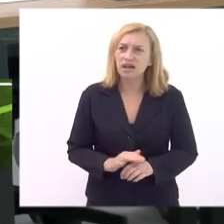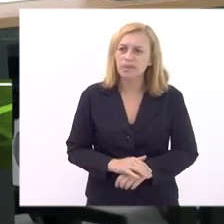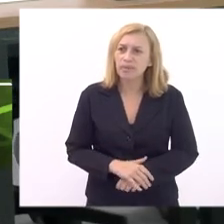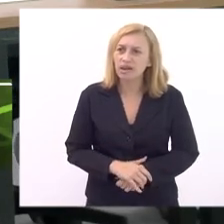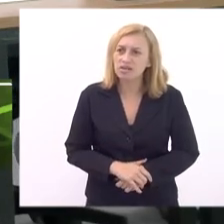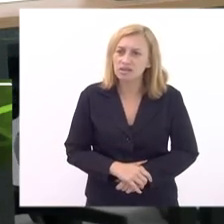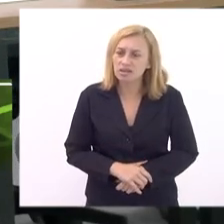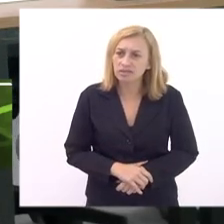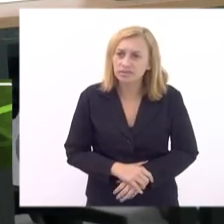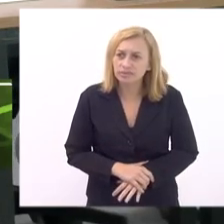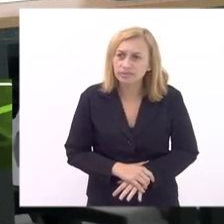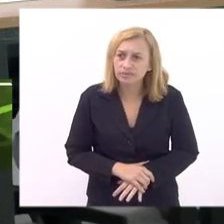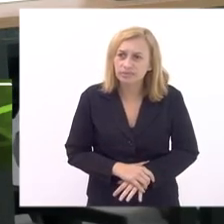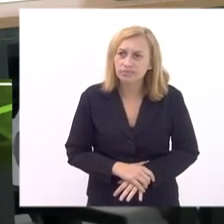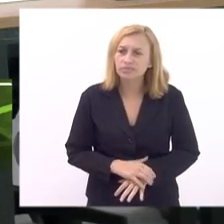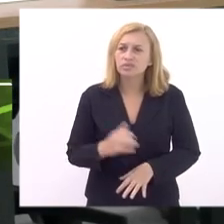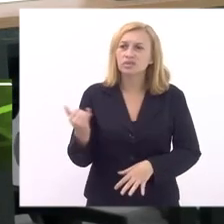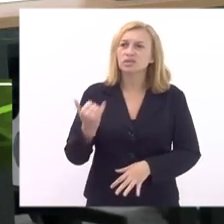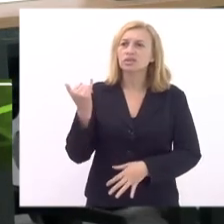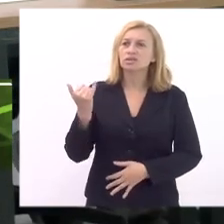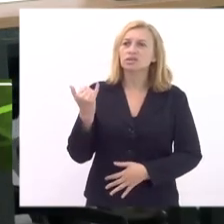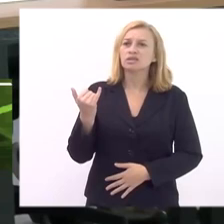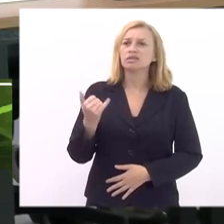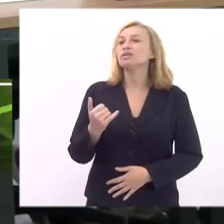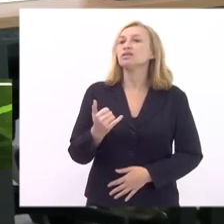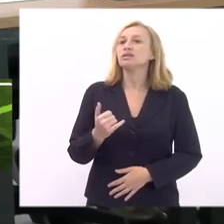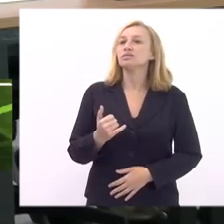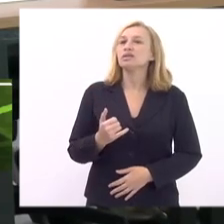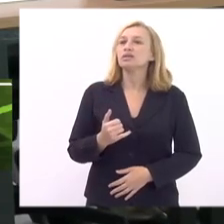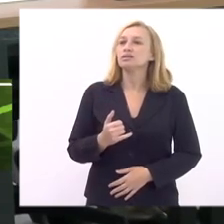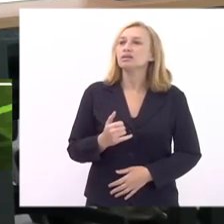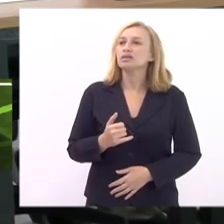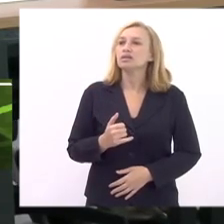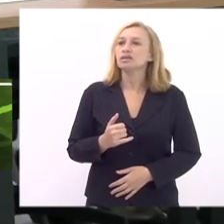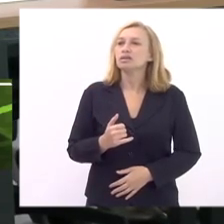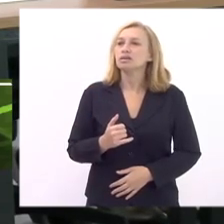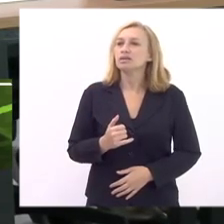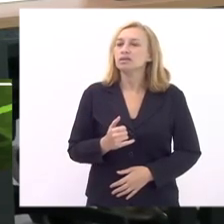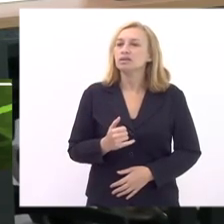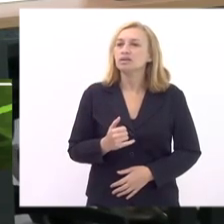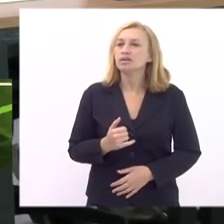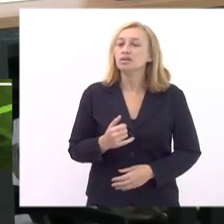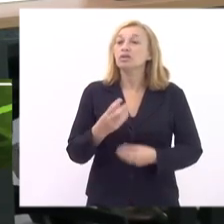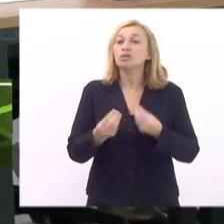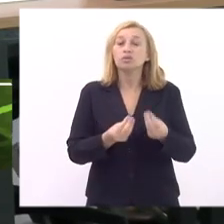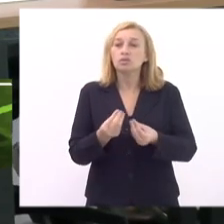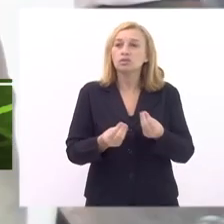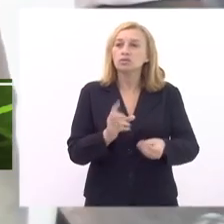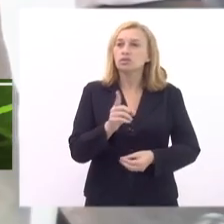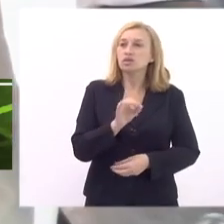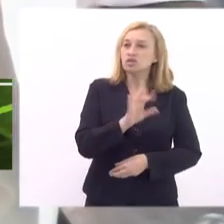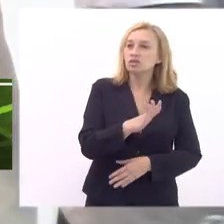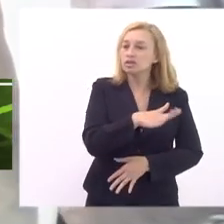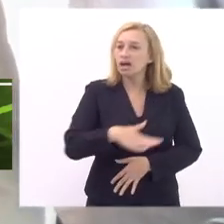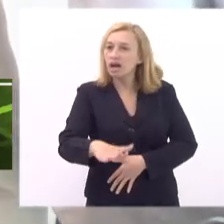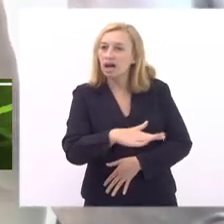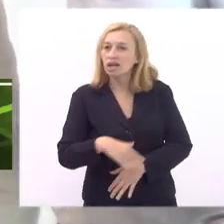interfere impacta o cotidiano dos estudantes e como não é só no ambiente escolar